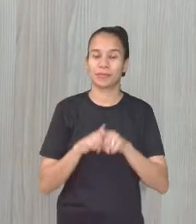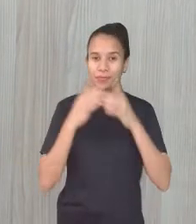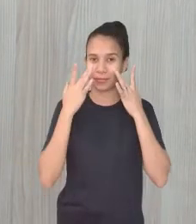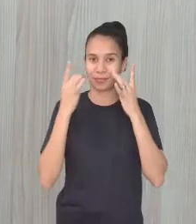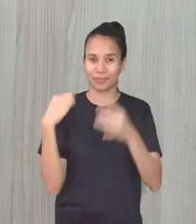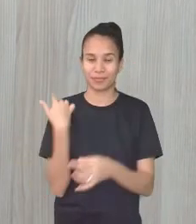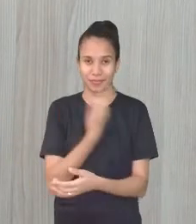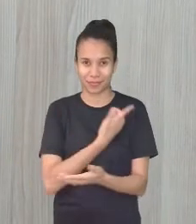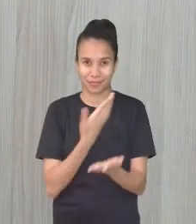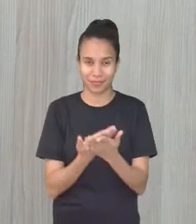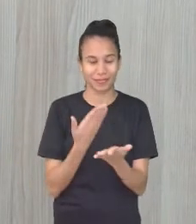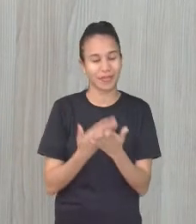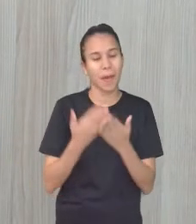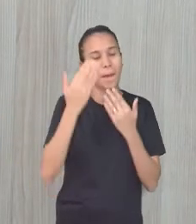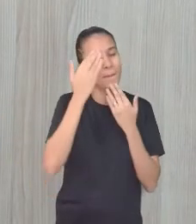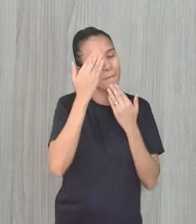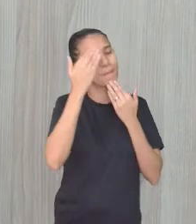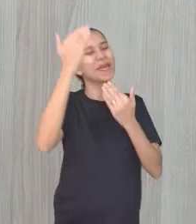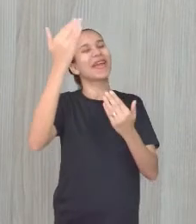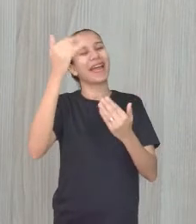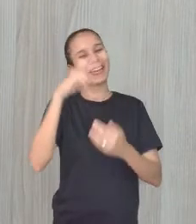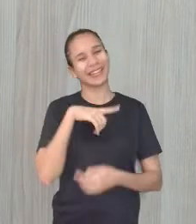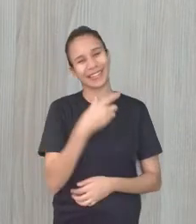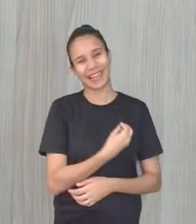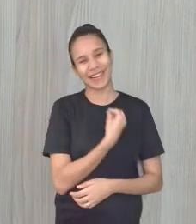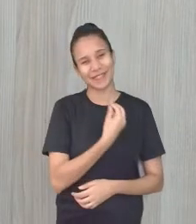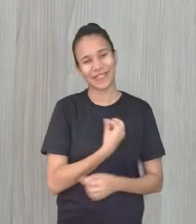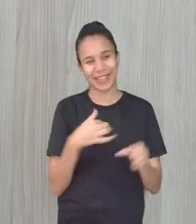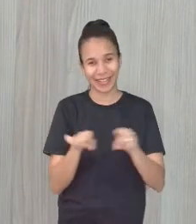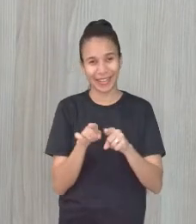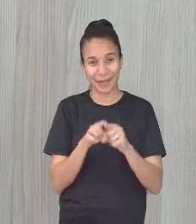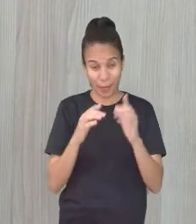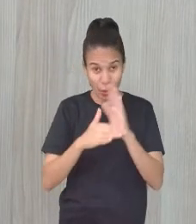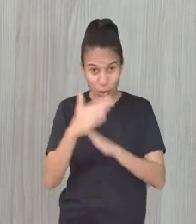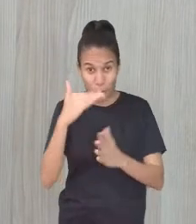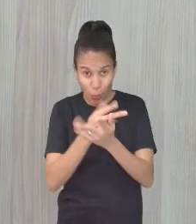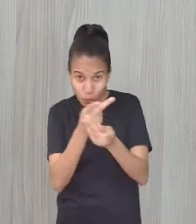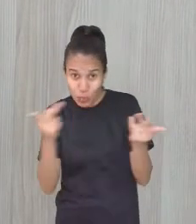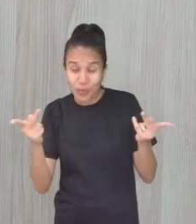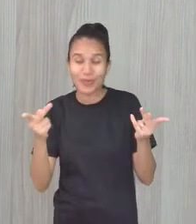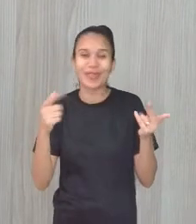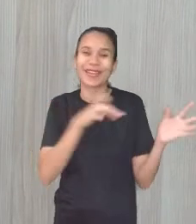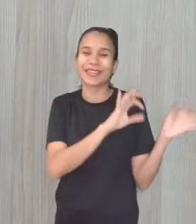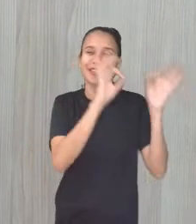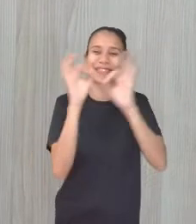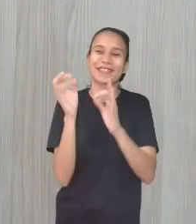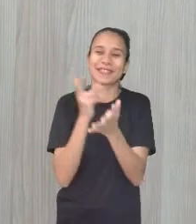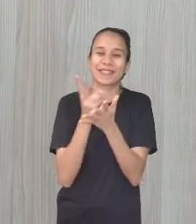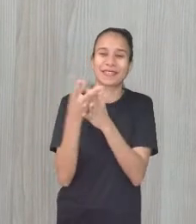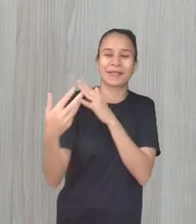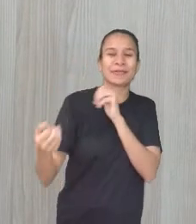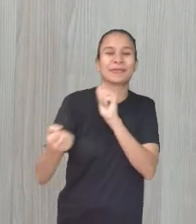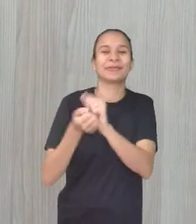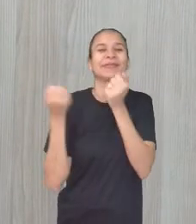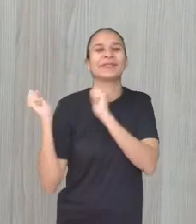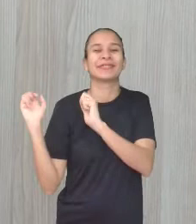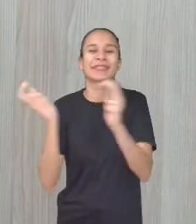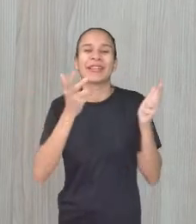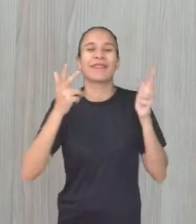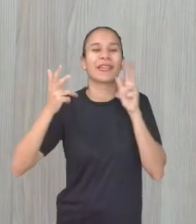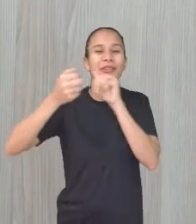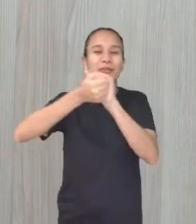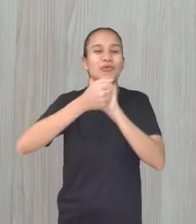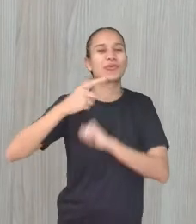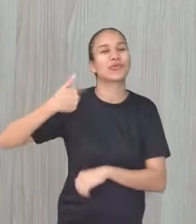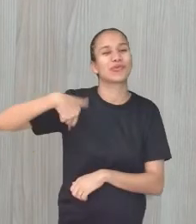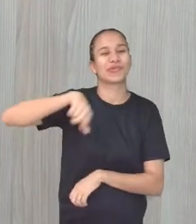nossa aula. Desde já, agradecendo a ele, a presença, a todos que estão nos assistindo também, sempre estarem aqui, curtindo conosco a aula,